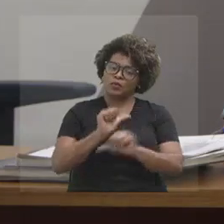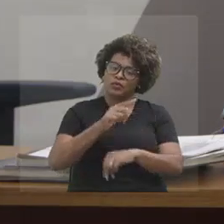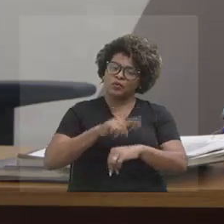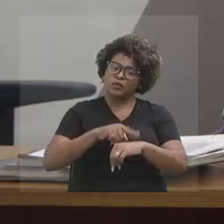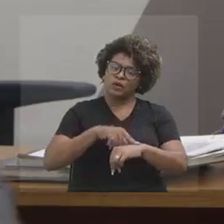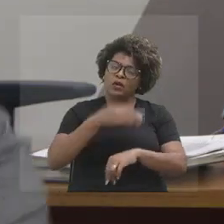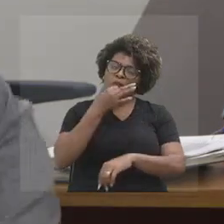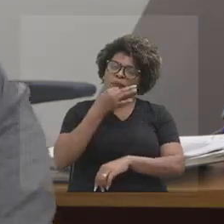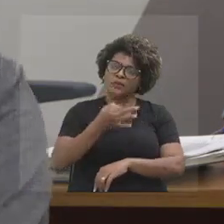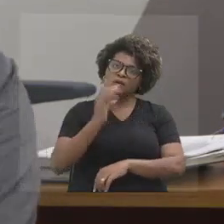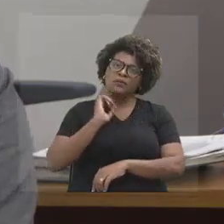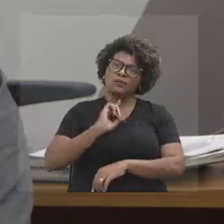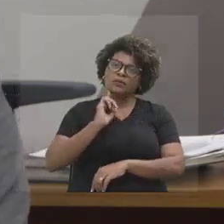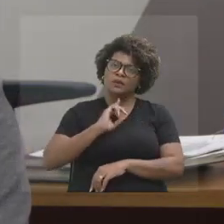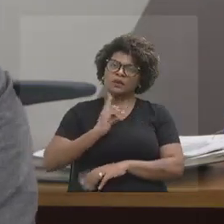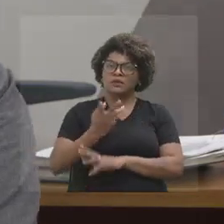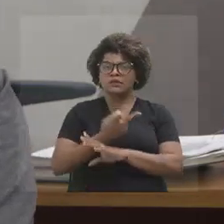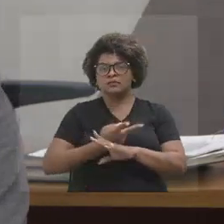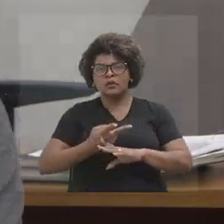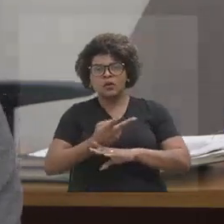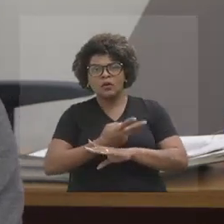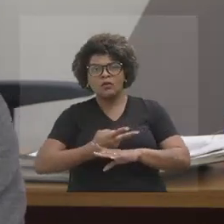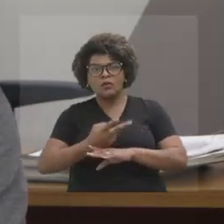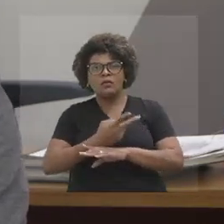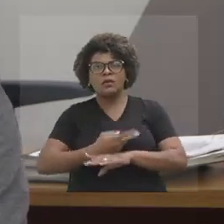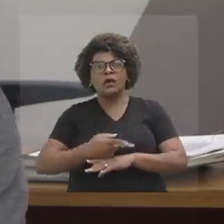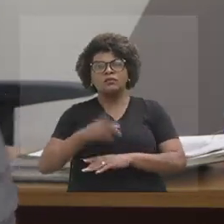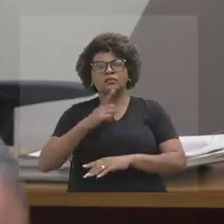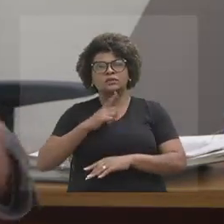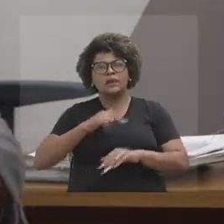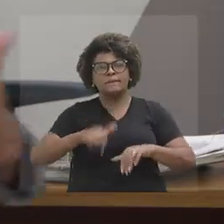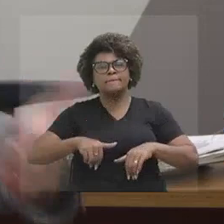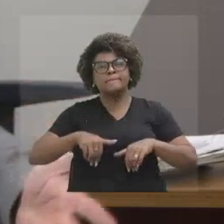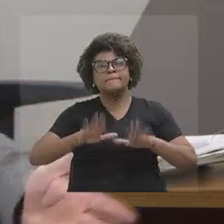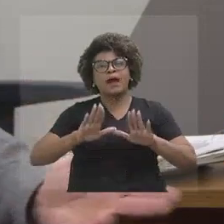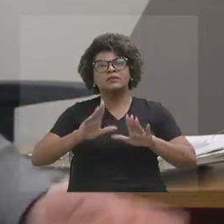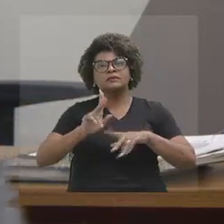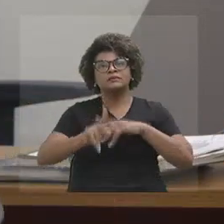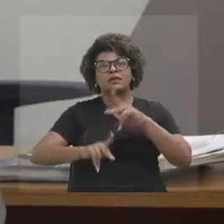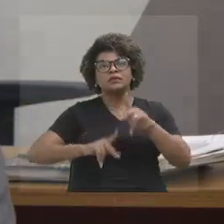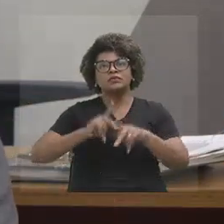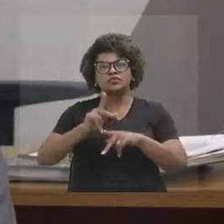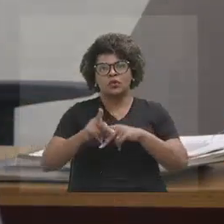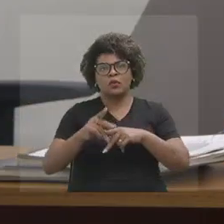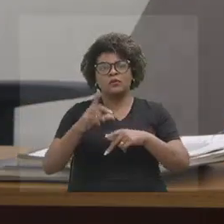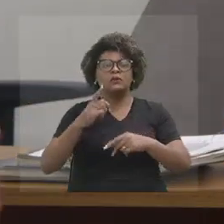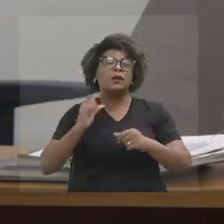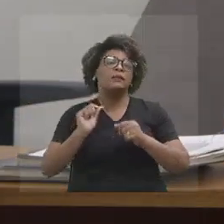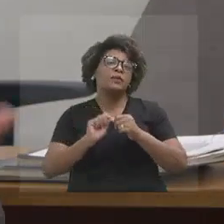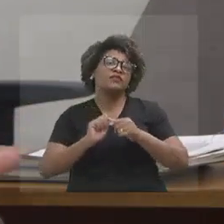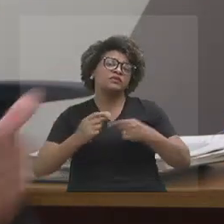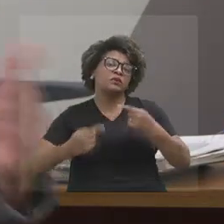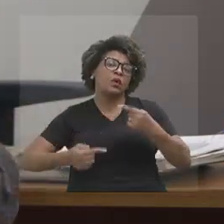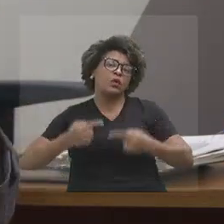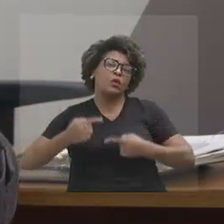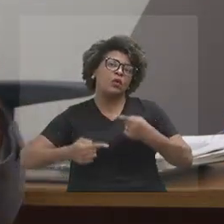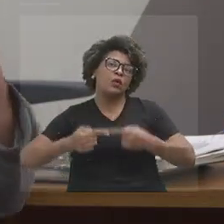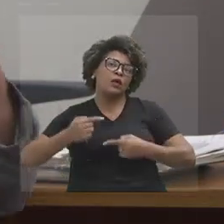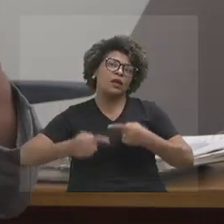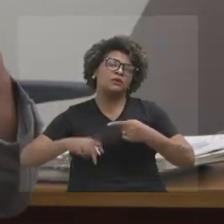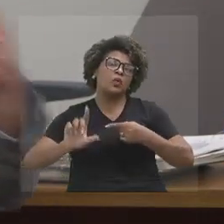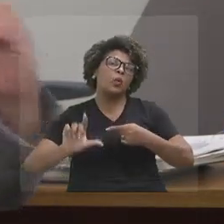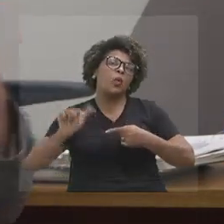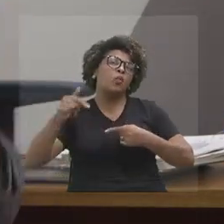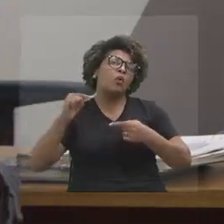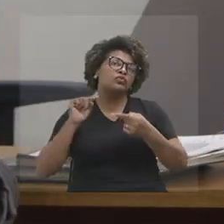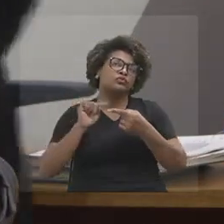audiência aí que não exatamente concorrer, a gente concorrer com programas diferentes, como no caso aí, se você trouxer a...